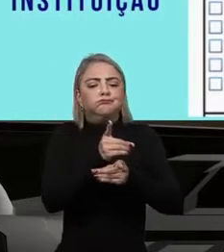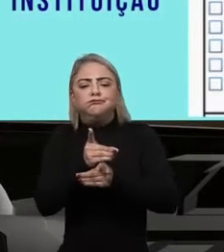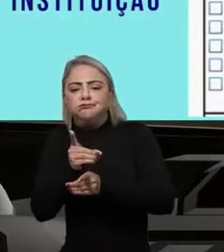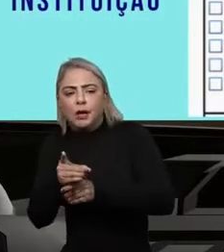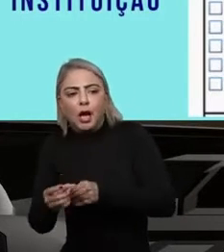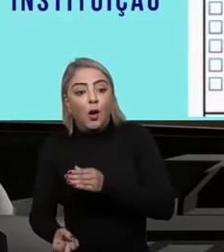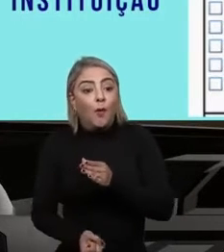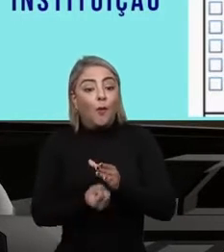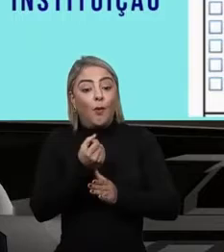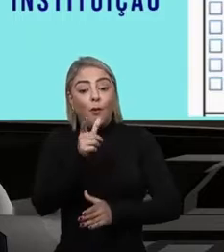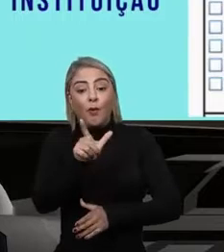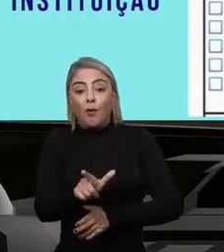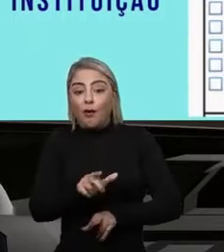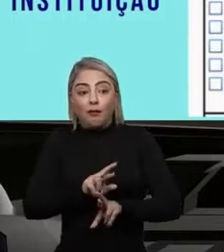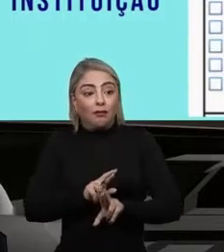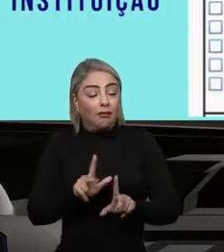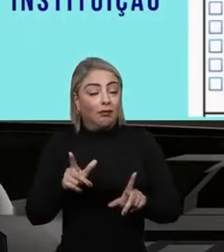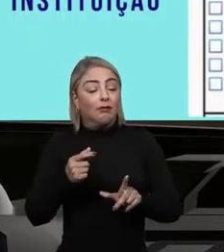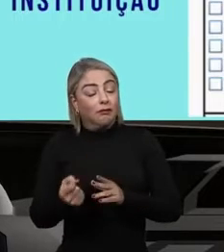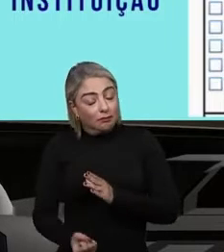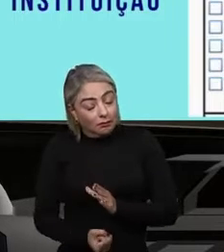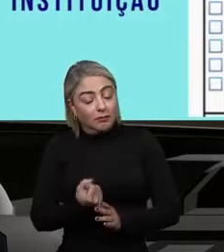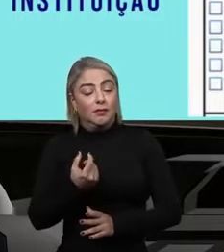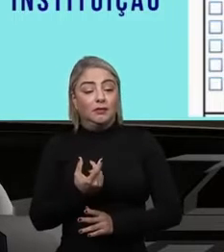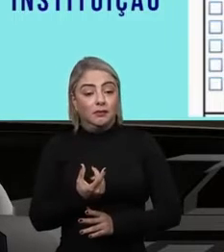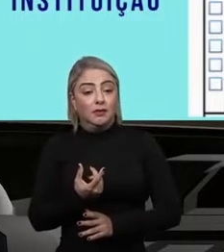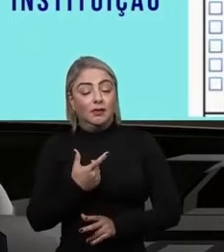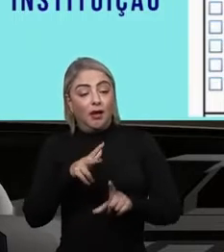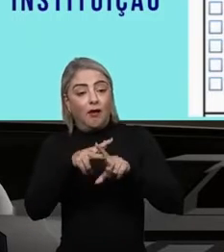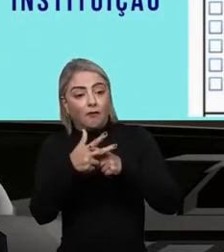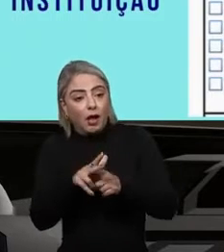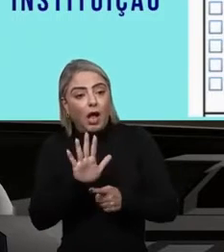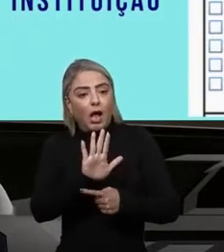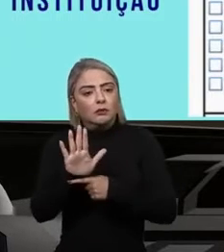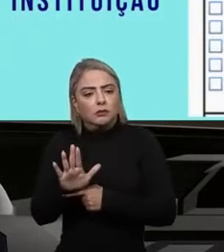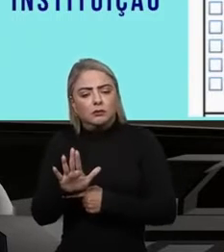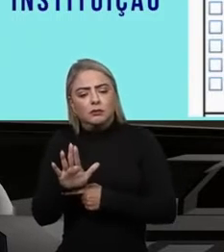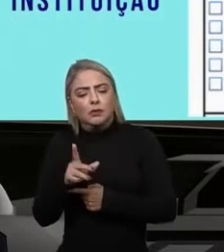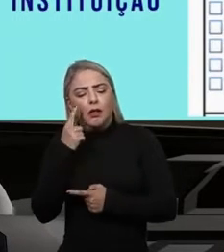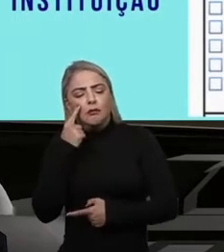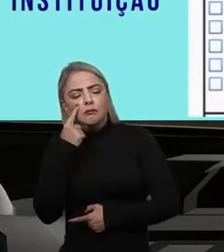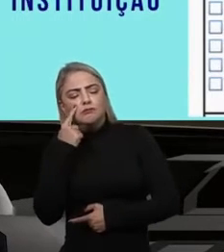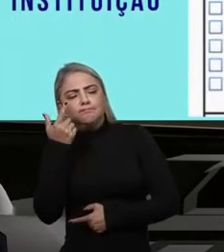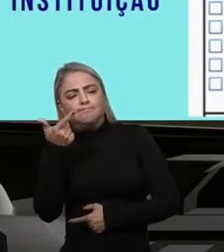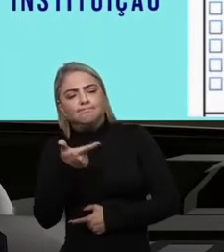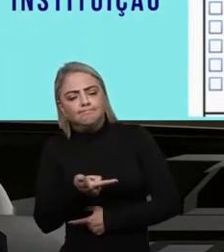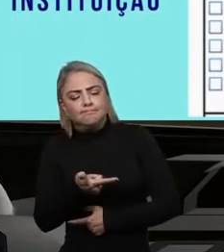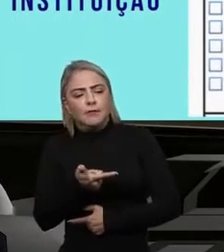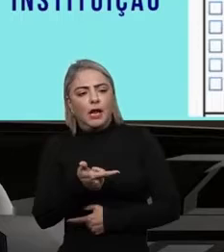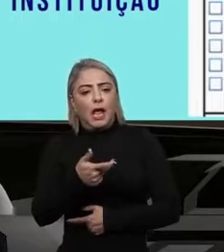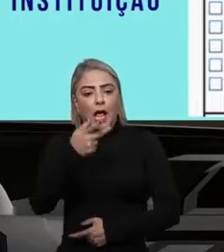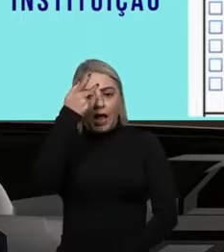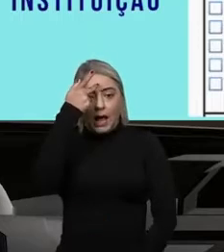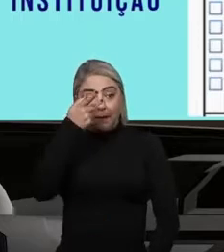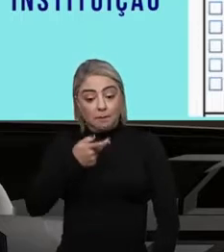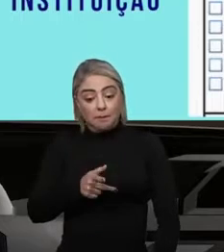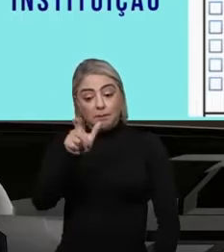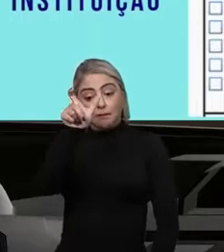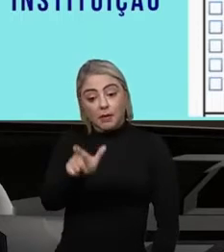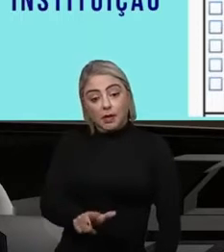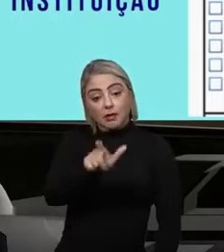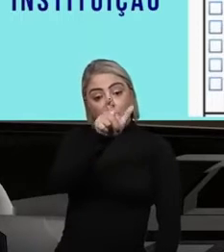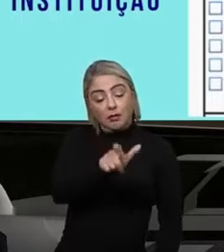outras condições adversas podem acontecer. Então, a ferramenta ajuda a fazer esse retrato personalizado de cada paciente